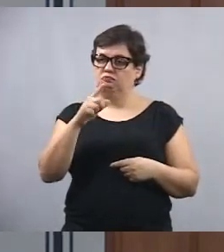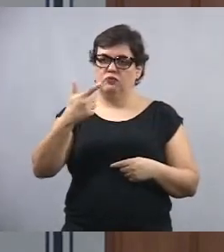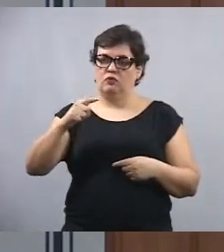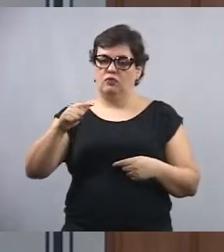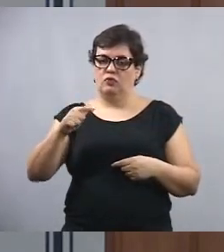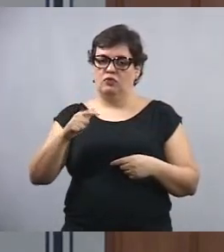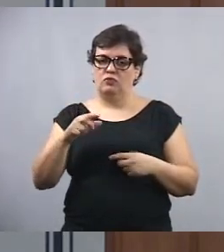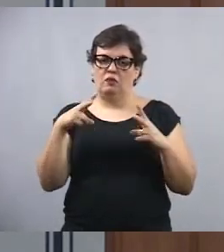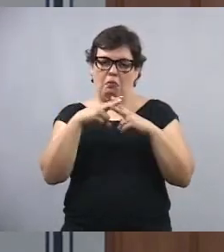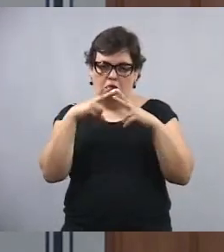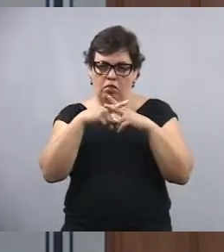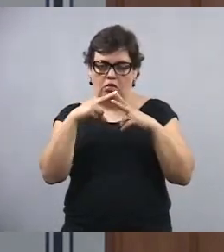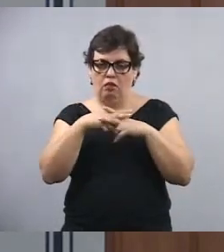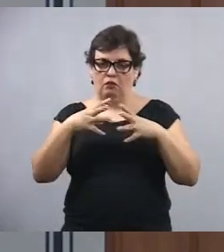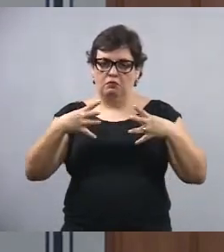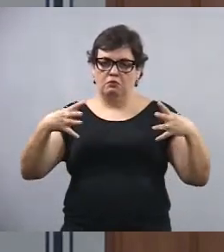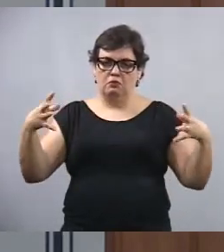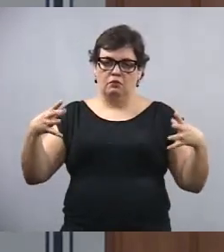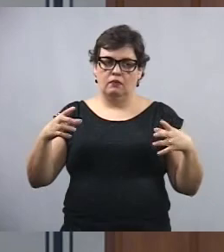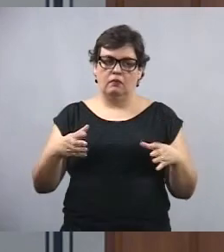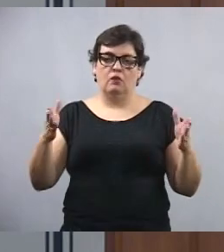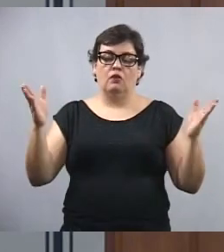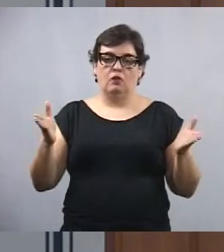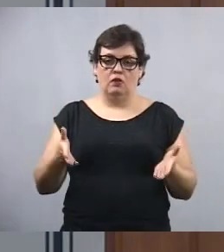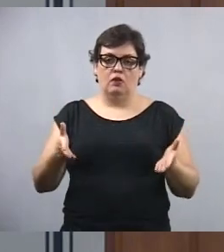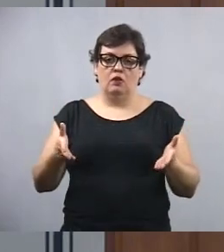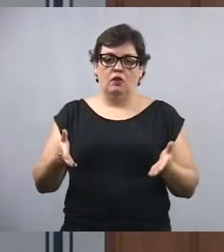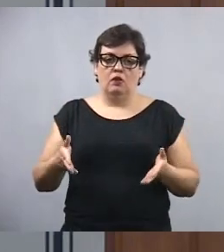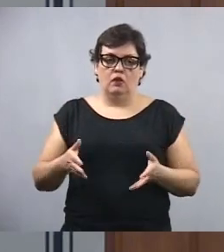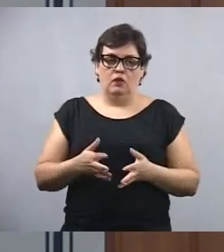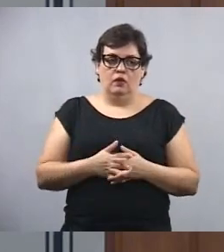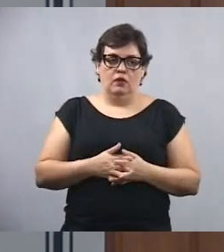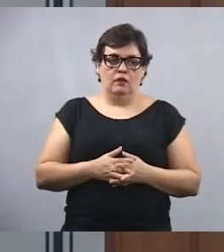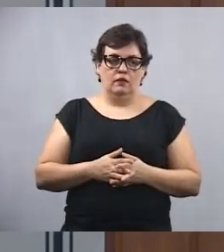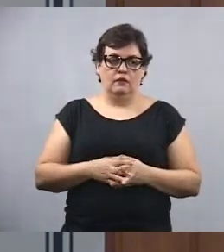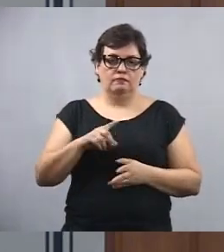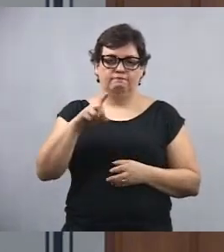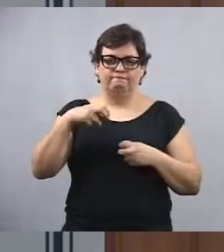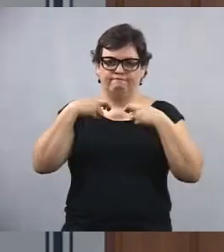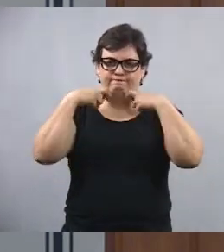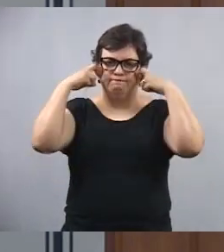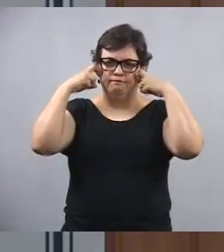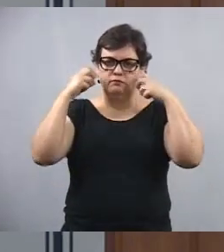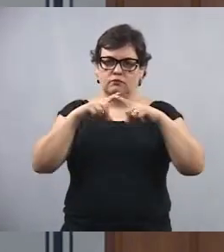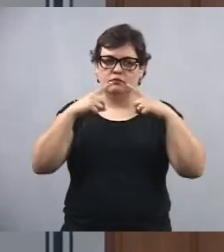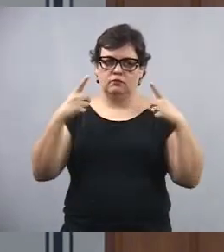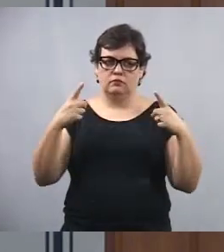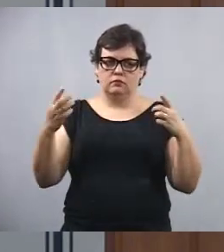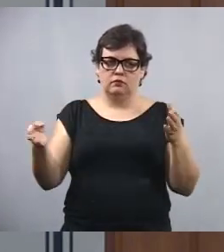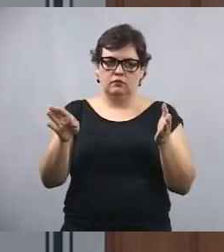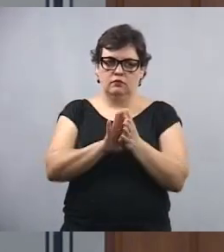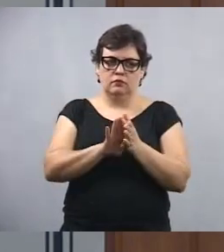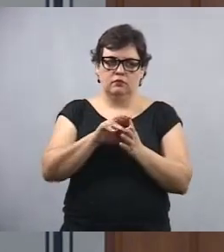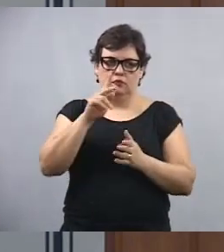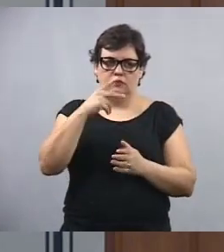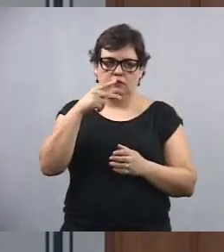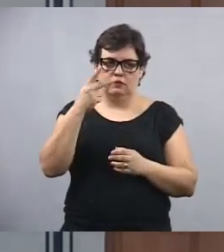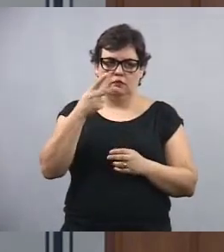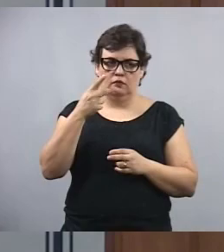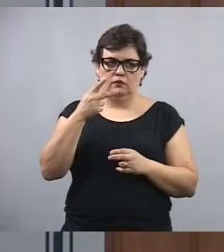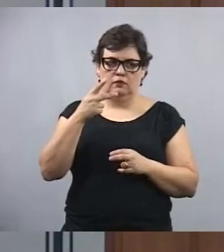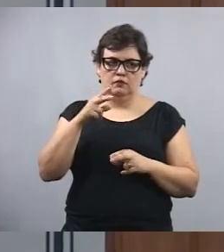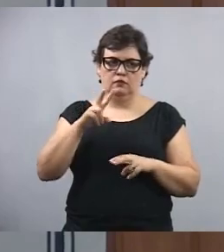Hoje, por incrível que pareça, o vereador Cícero, é vergonhoso, mas voltou-se a falar novamente em presos